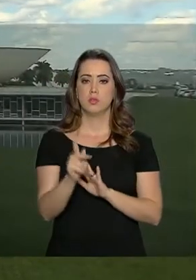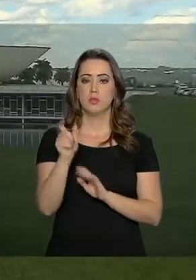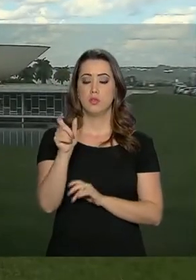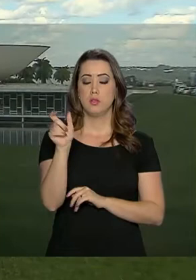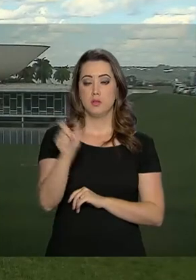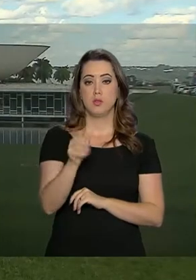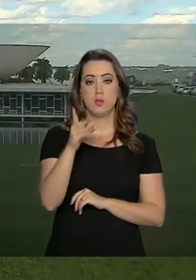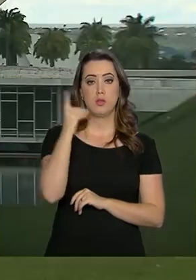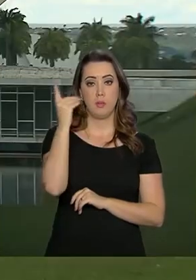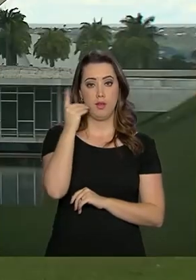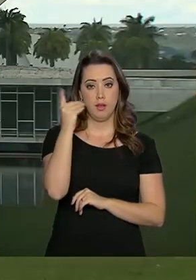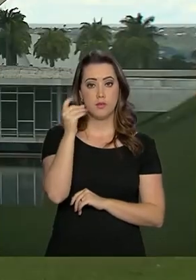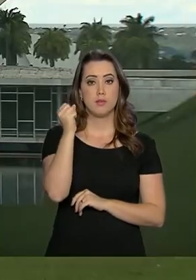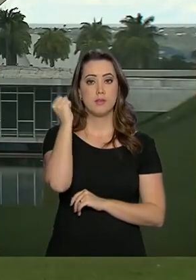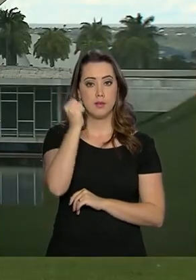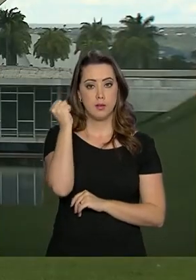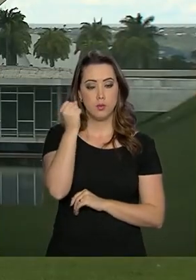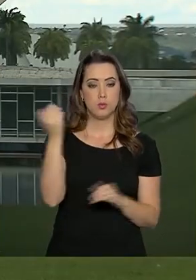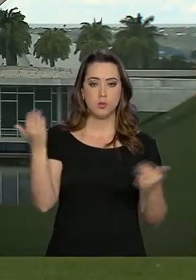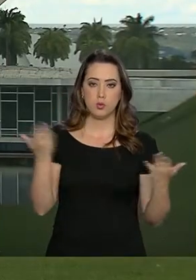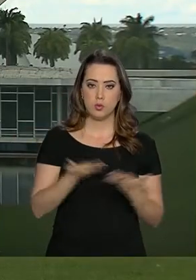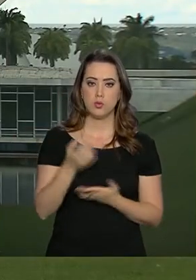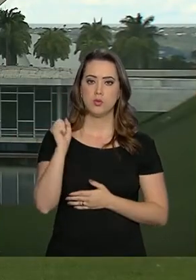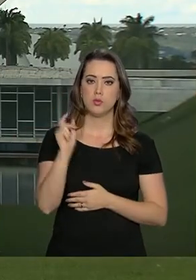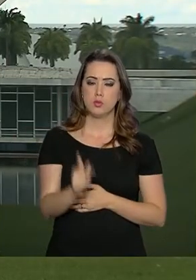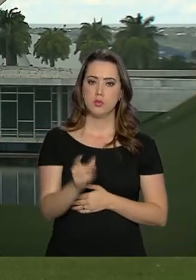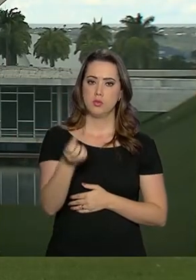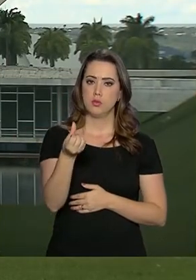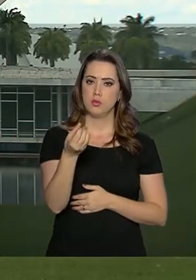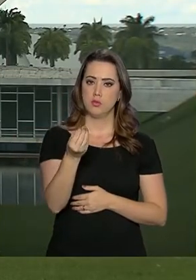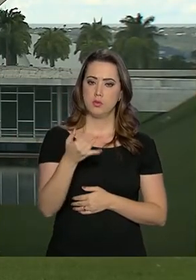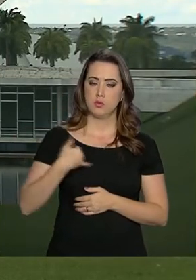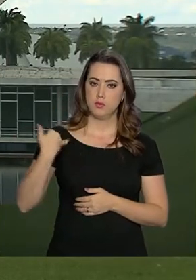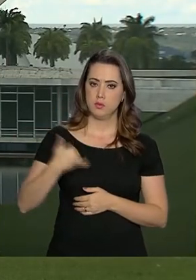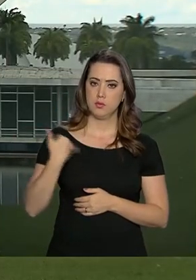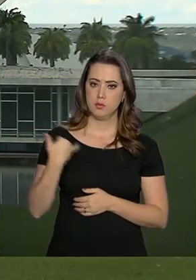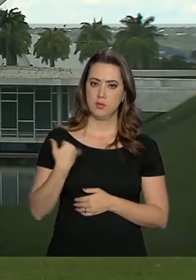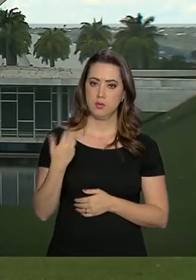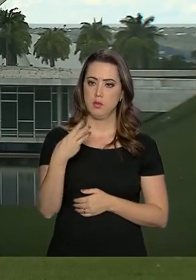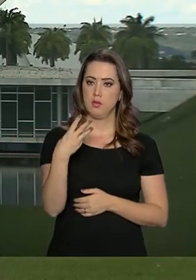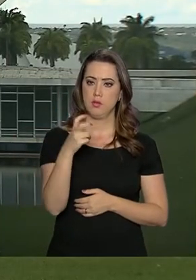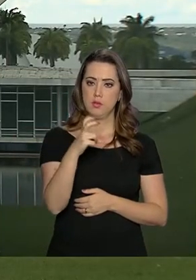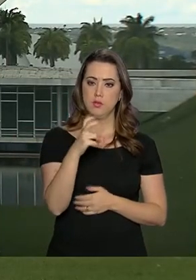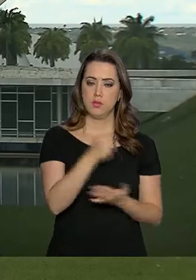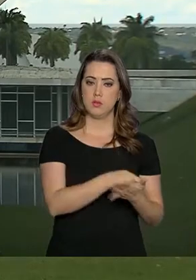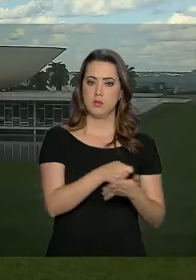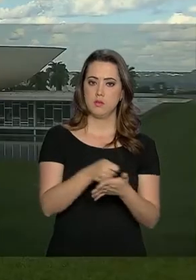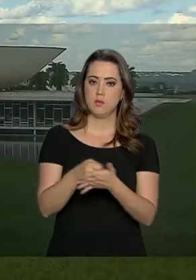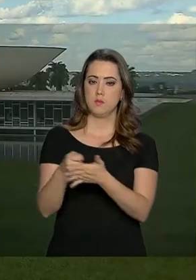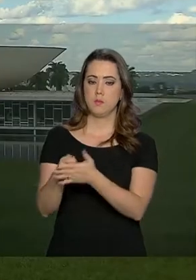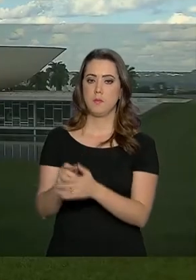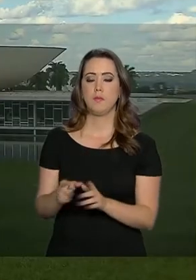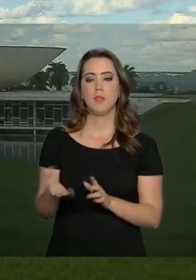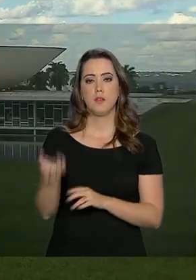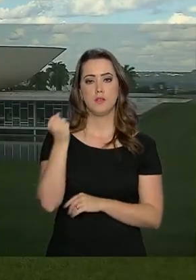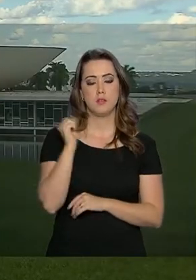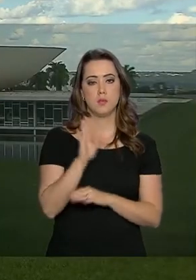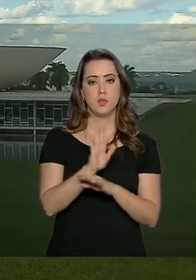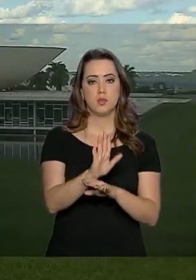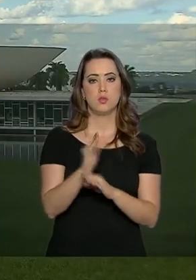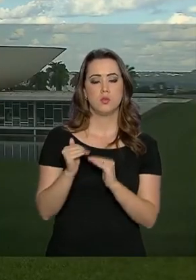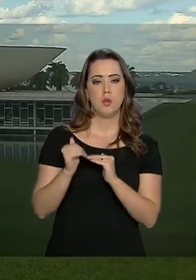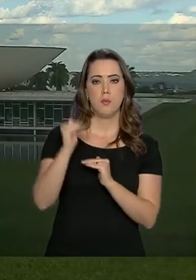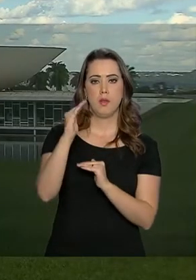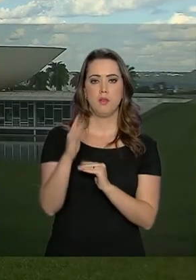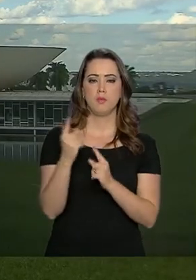deputados e senadores. Atualmente, eles se aposentam com 60 anos, sendo 35 de contribuição. E recebem um benefício